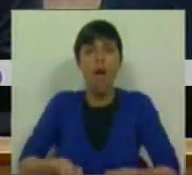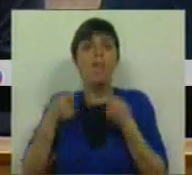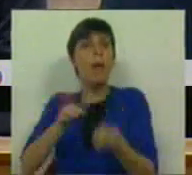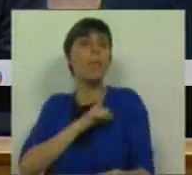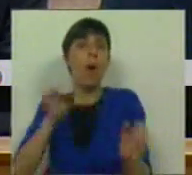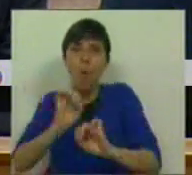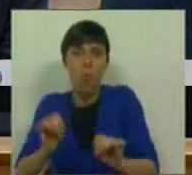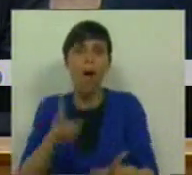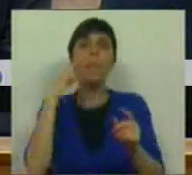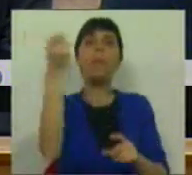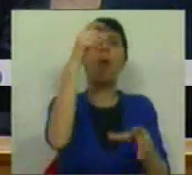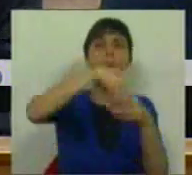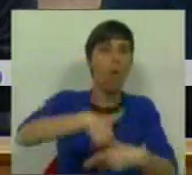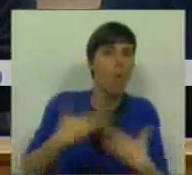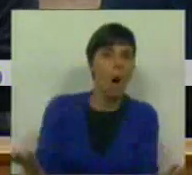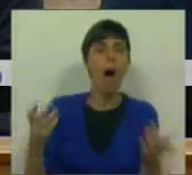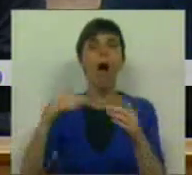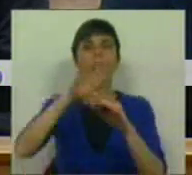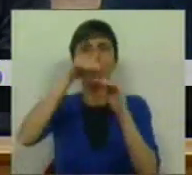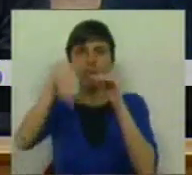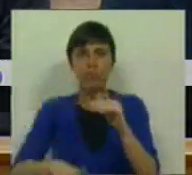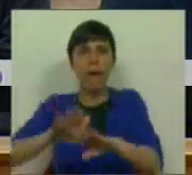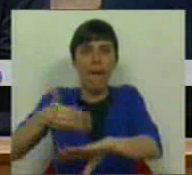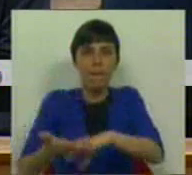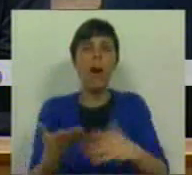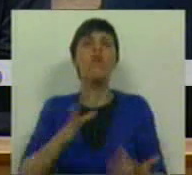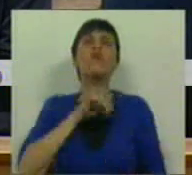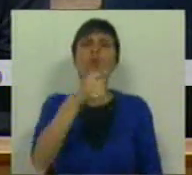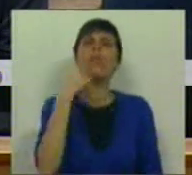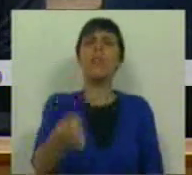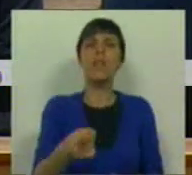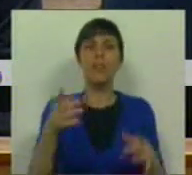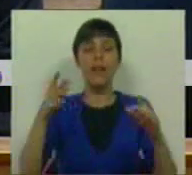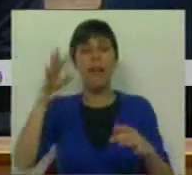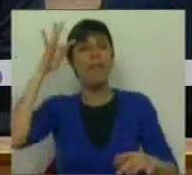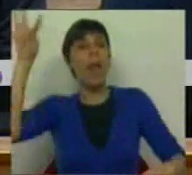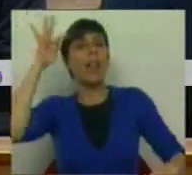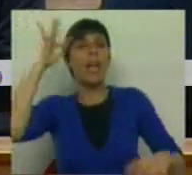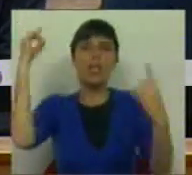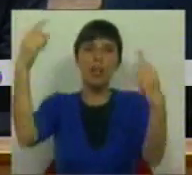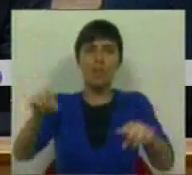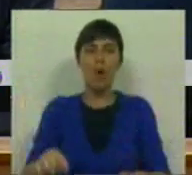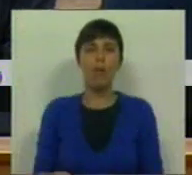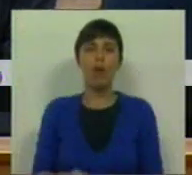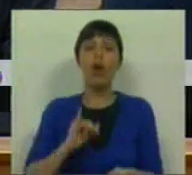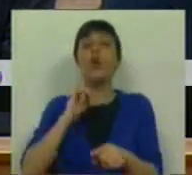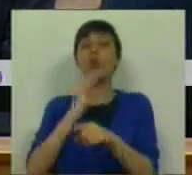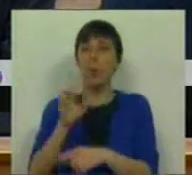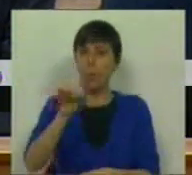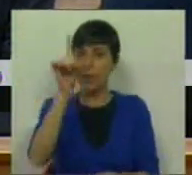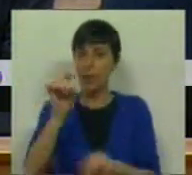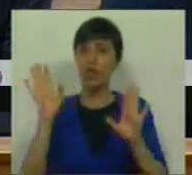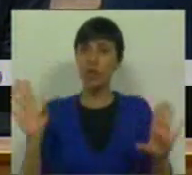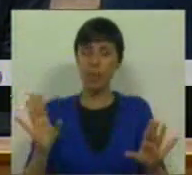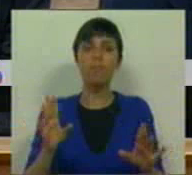investimento privado, porque não há procura interna, porque há uma espiral recessiva e, portanto, o Sr. fala de fantasias. E fala de uma outra questão,